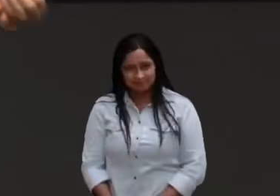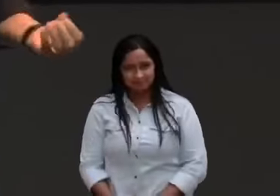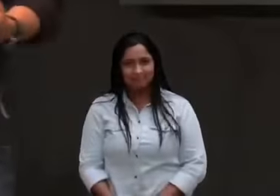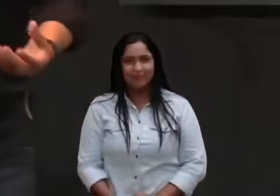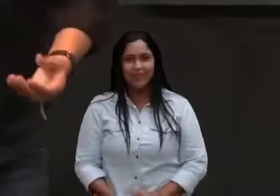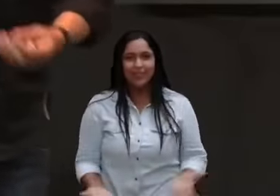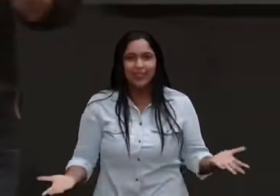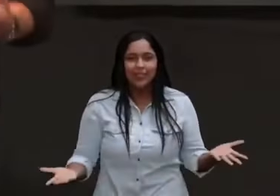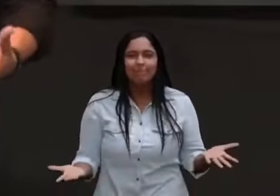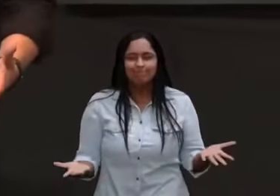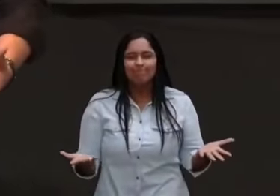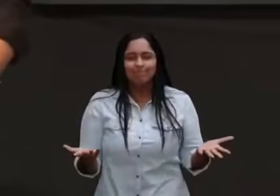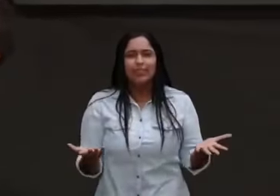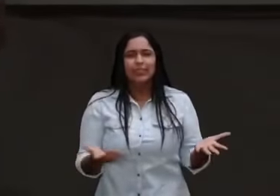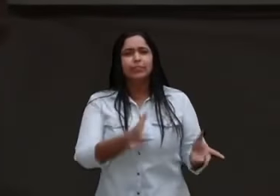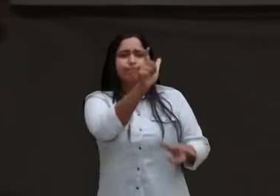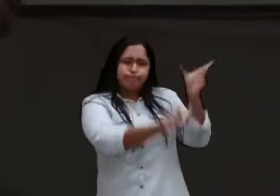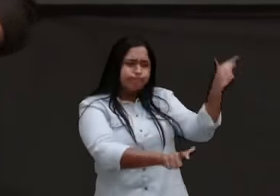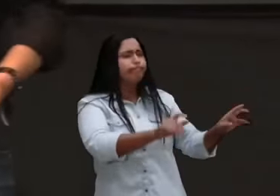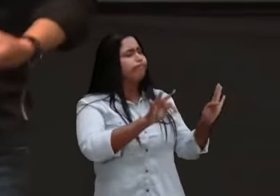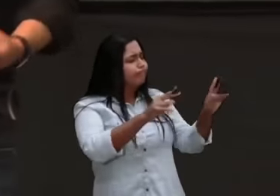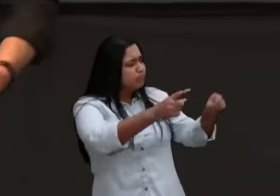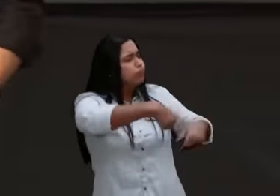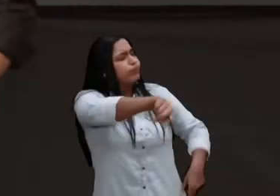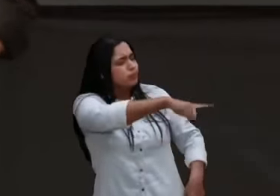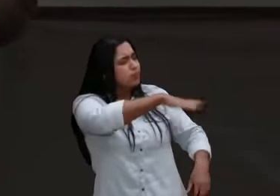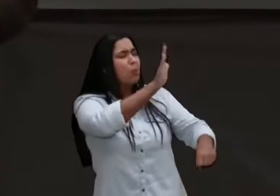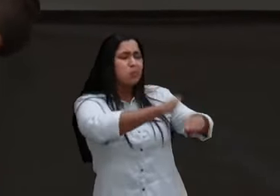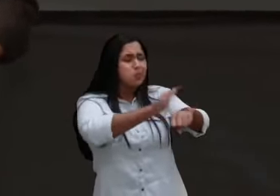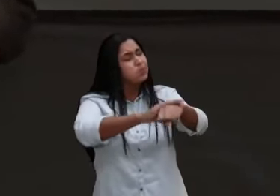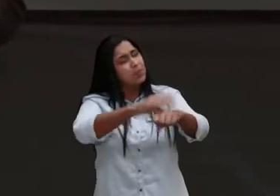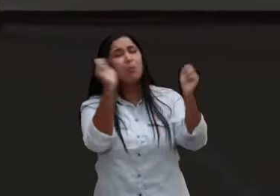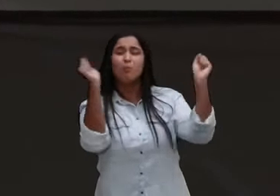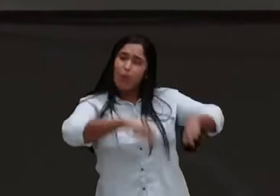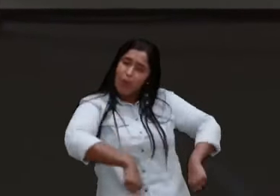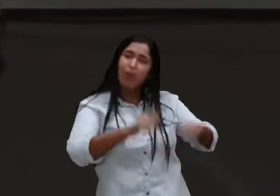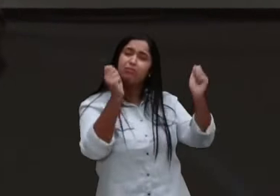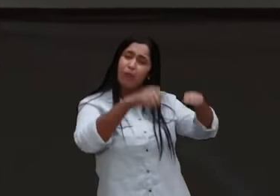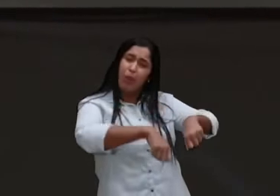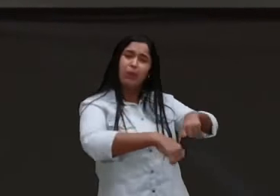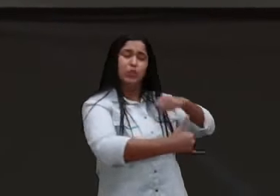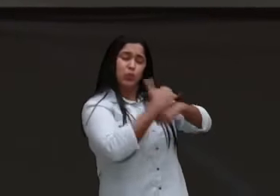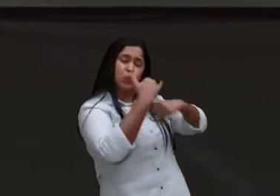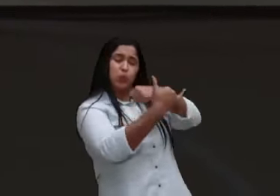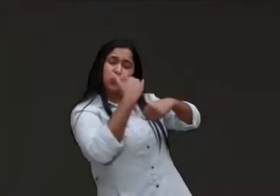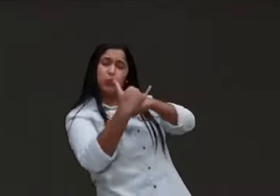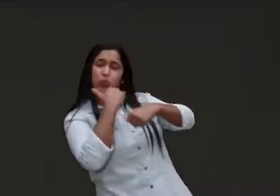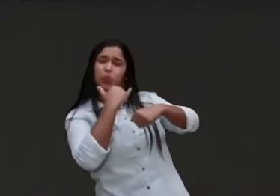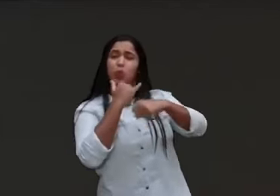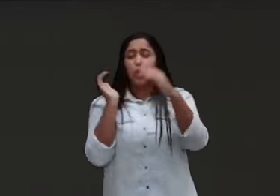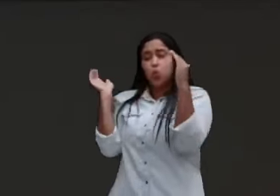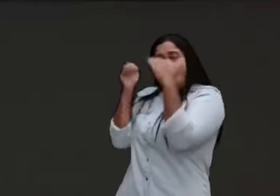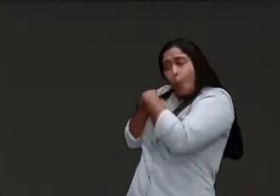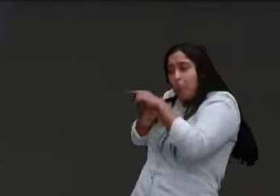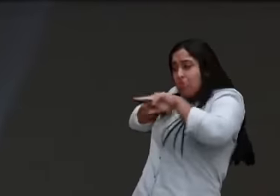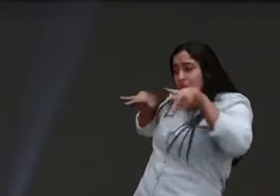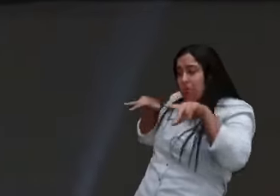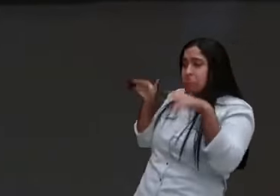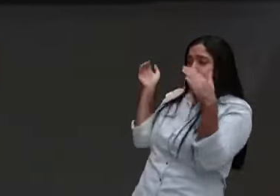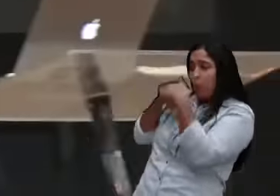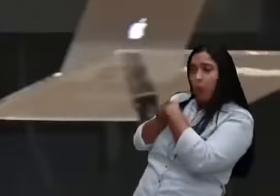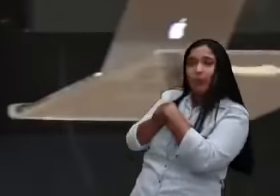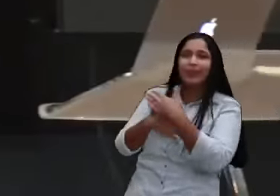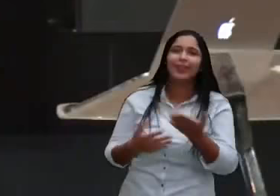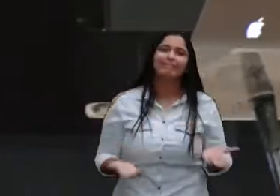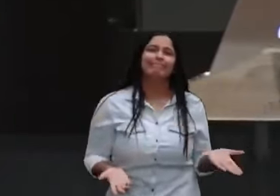dependendo da situação, pode mentir, todo mundo dentro de uma situação, pode omitir, e Deus